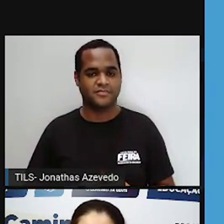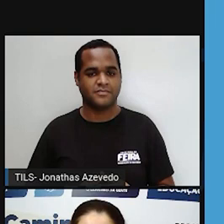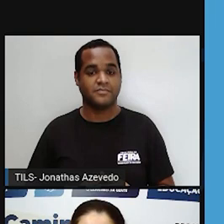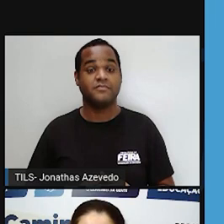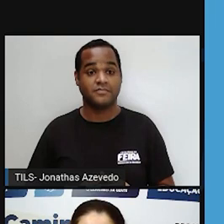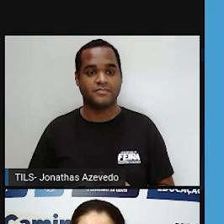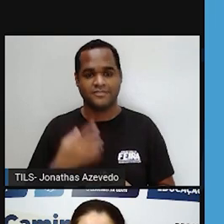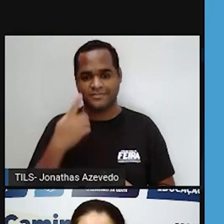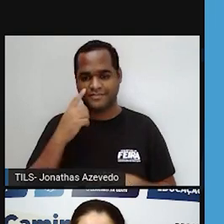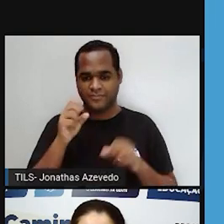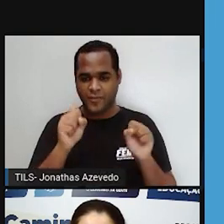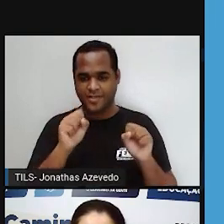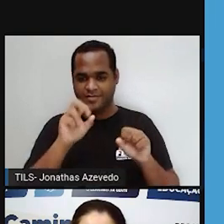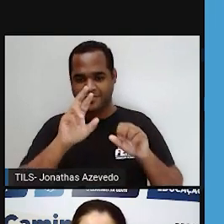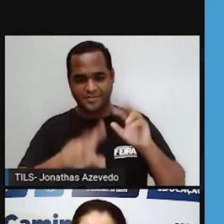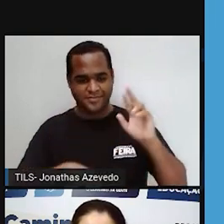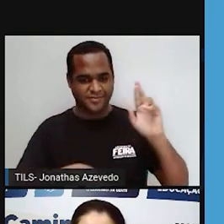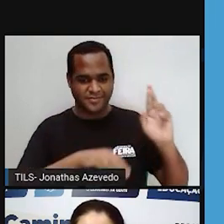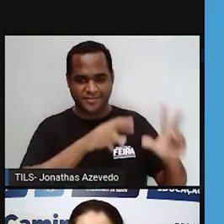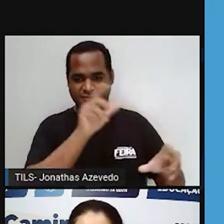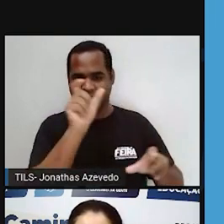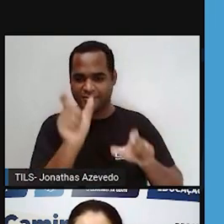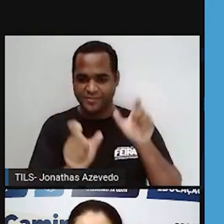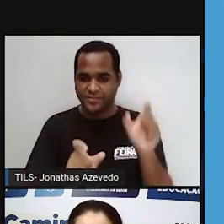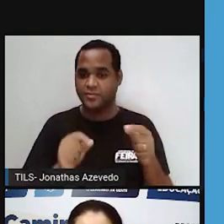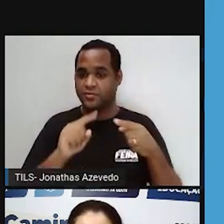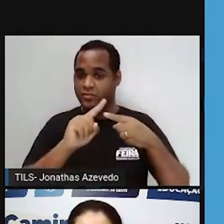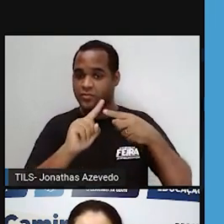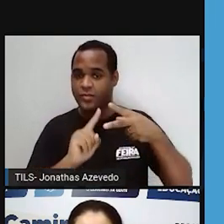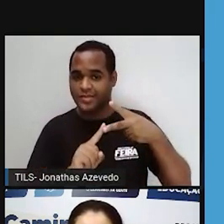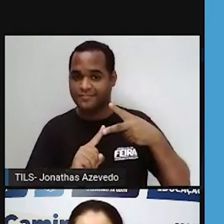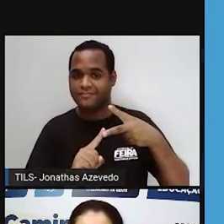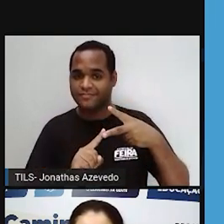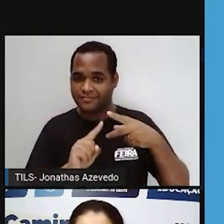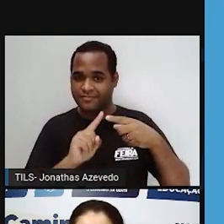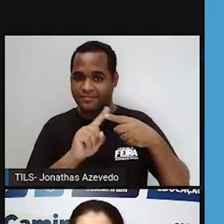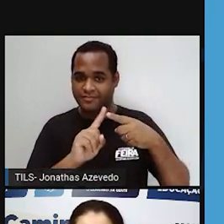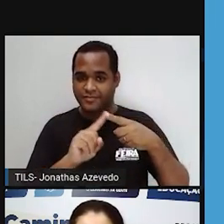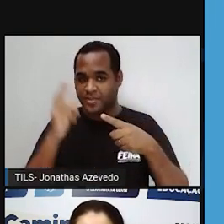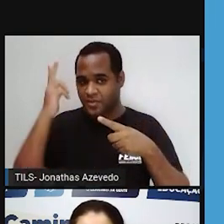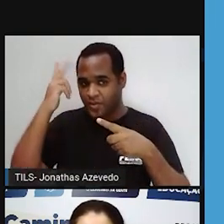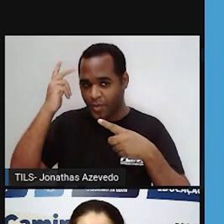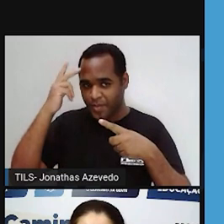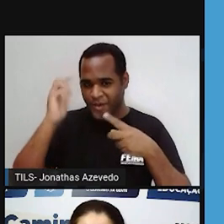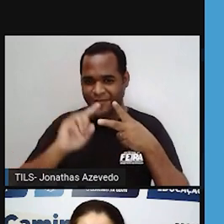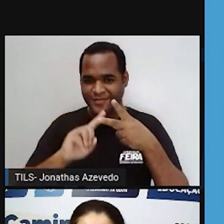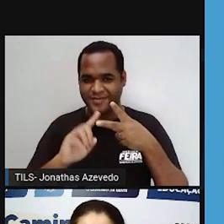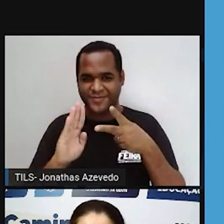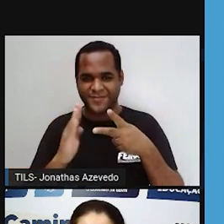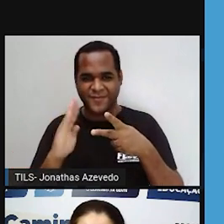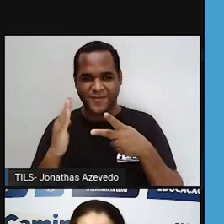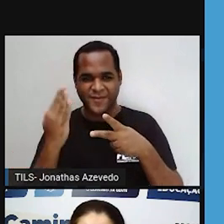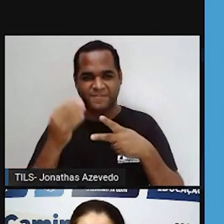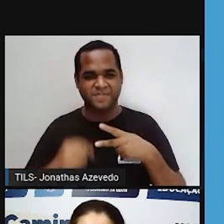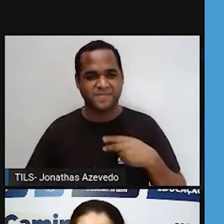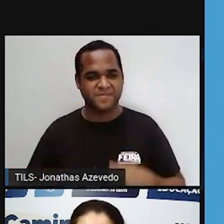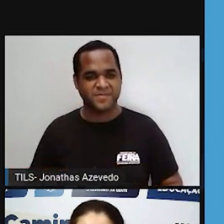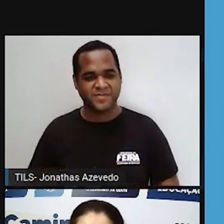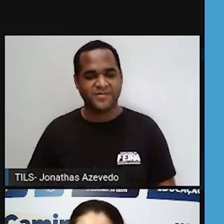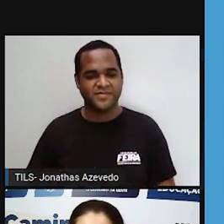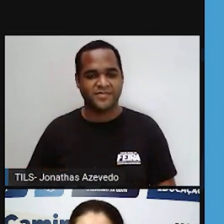Podemos diferenciar dois tipos de ecossistemas. Ecossistemas naturais e ecossistemas artificiais.